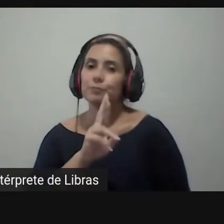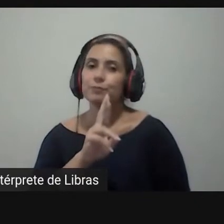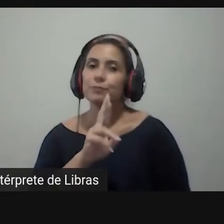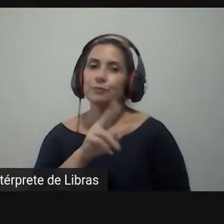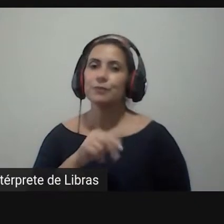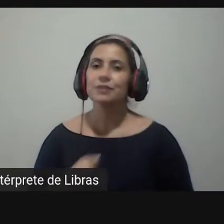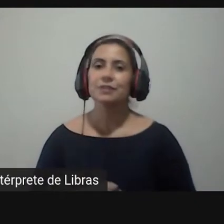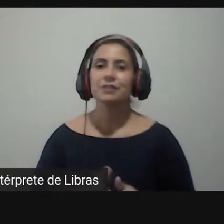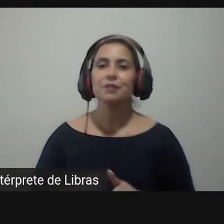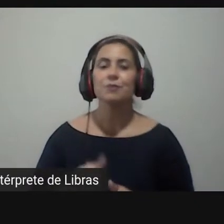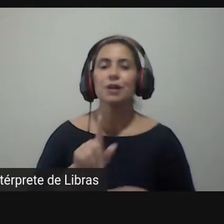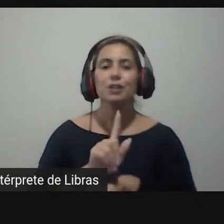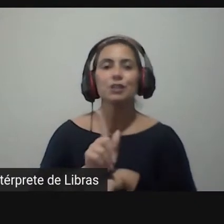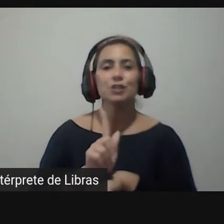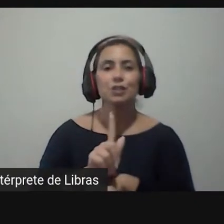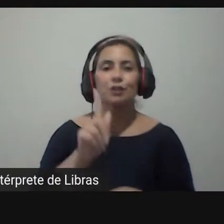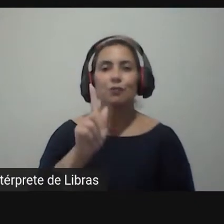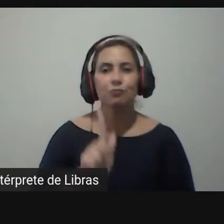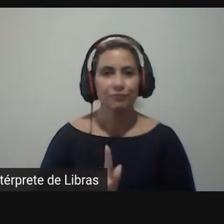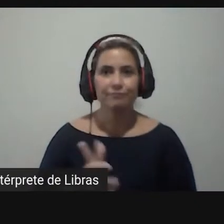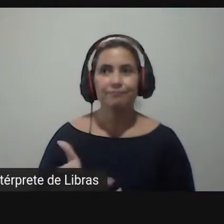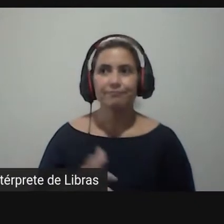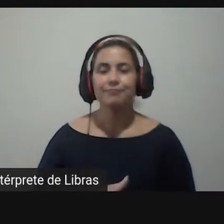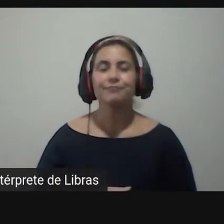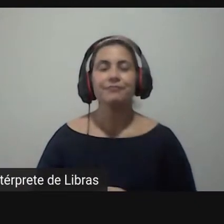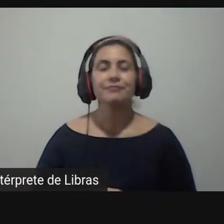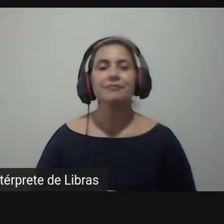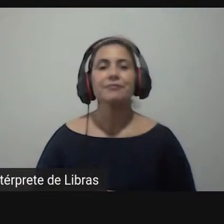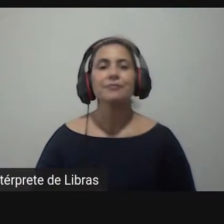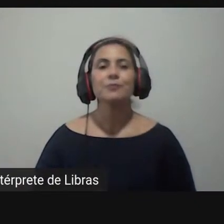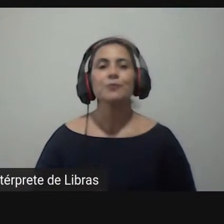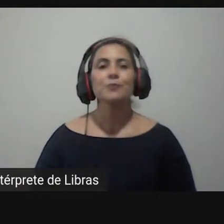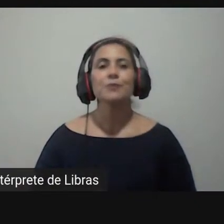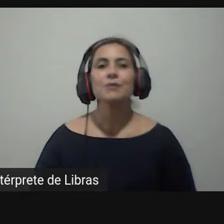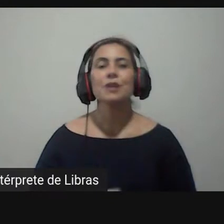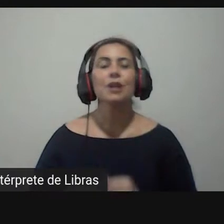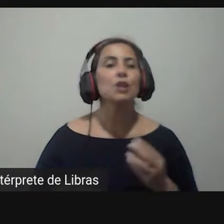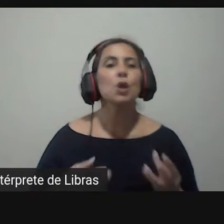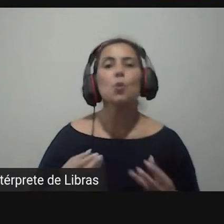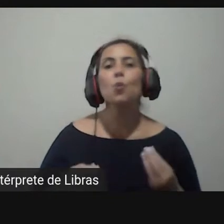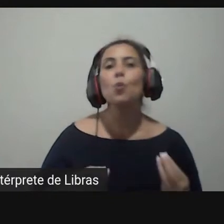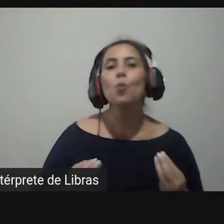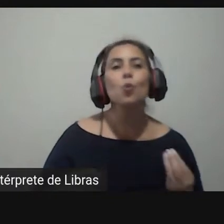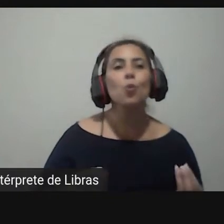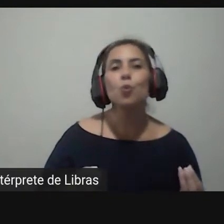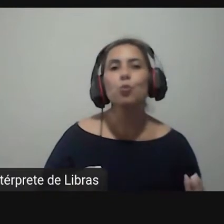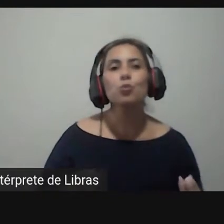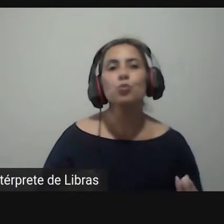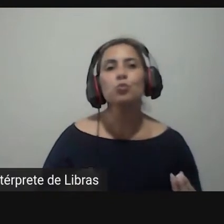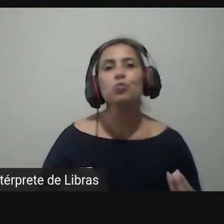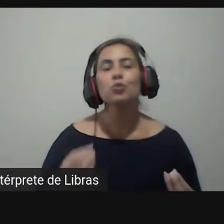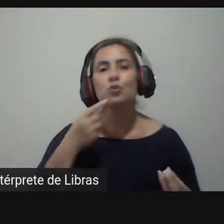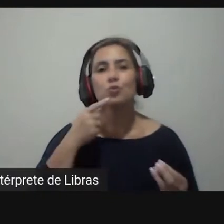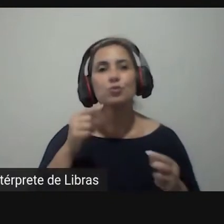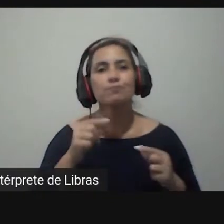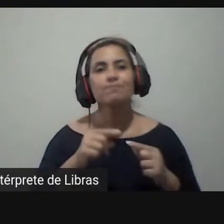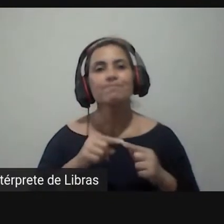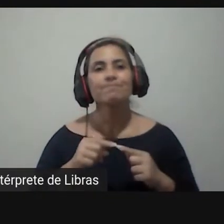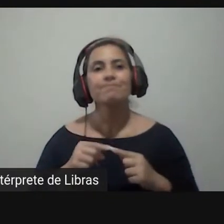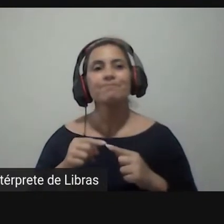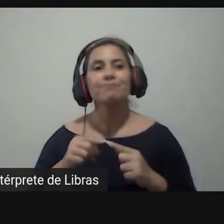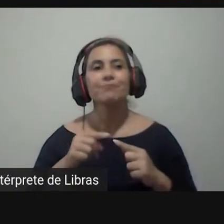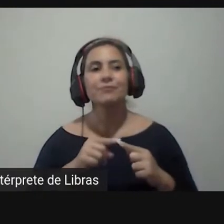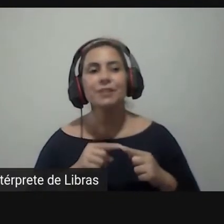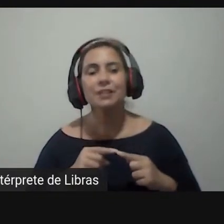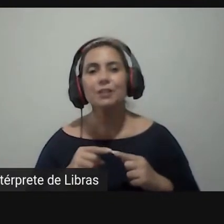gestor né então assim como como levar né as instâncias